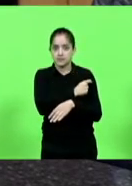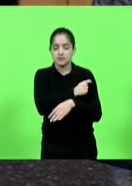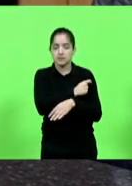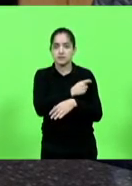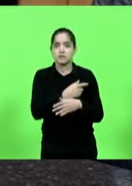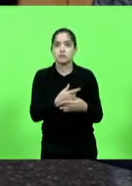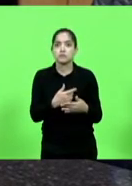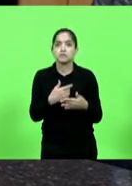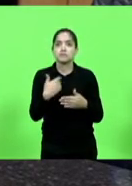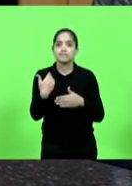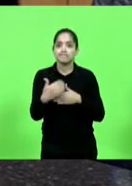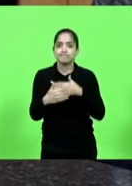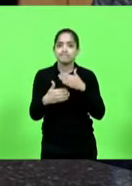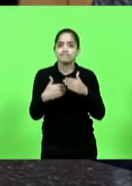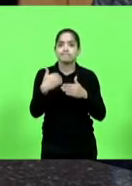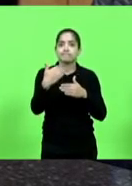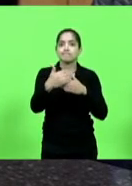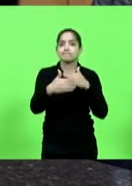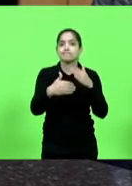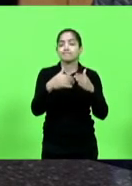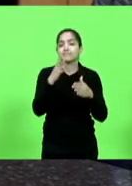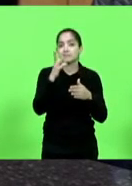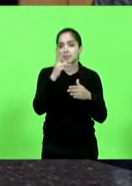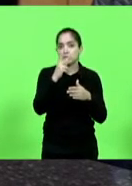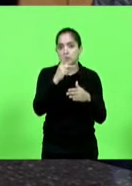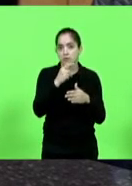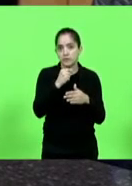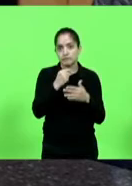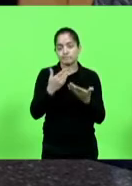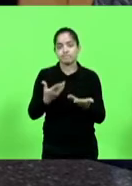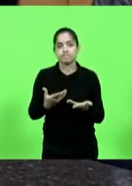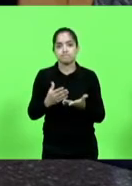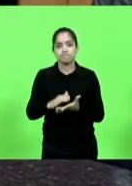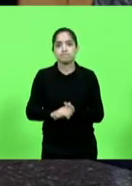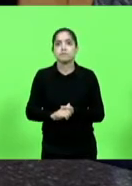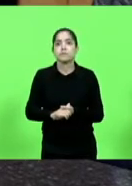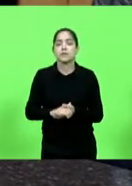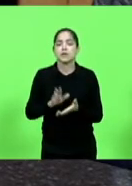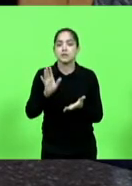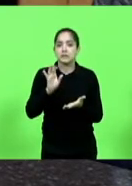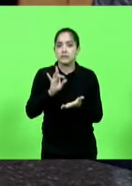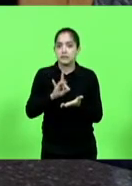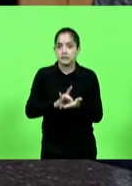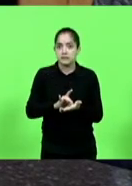anda em ritmo lento para que possamos de fato ter